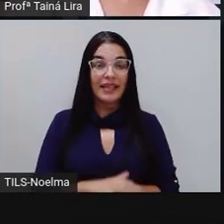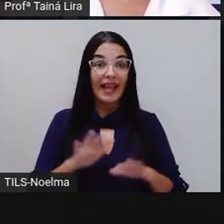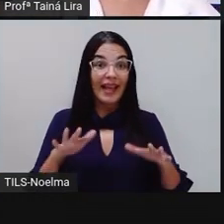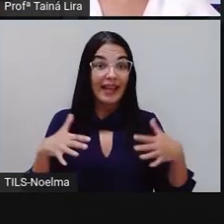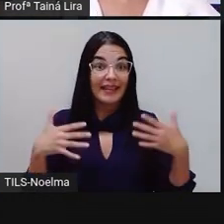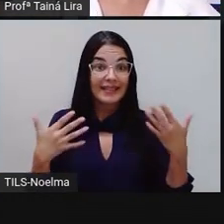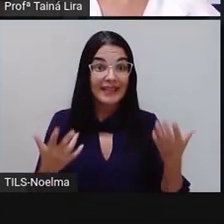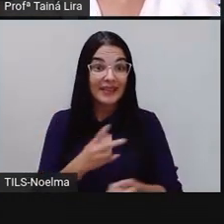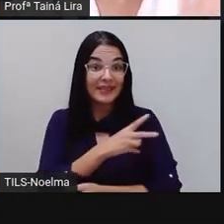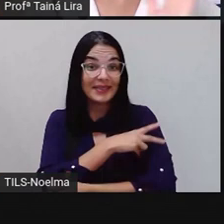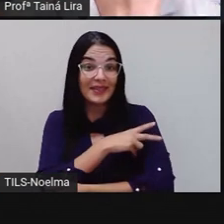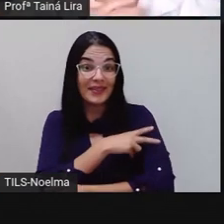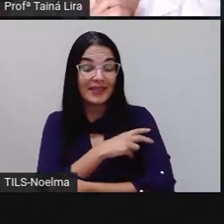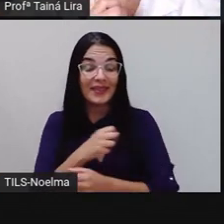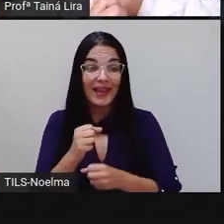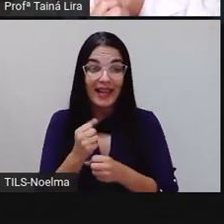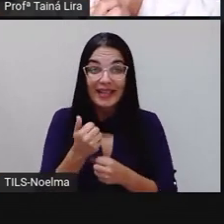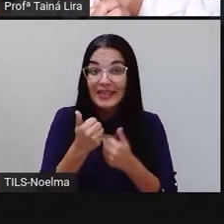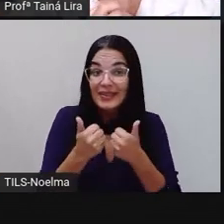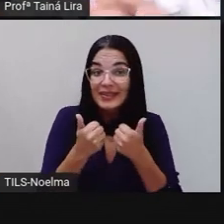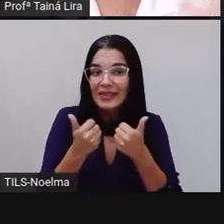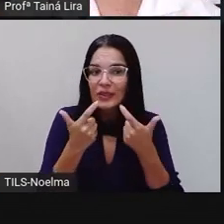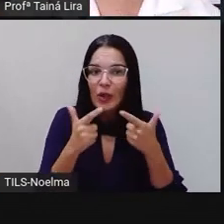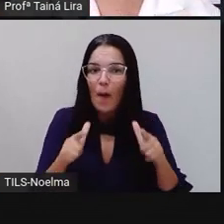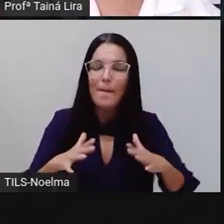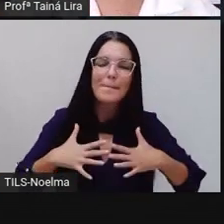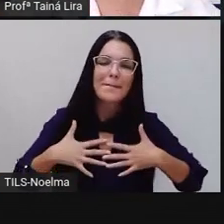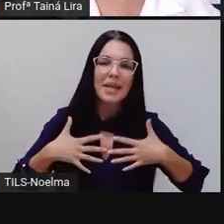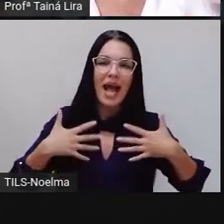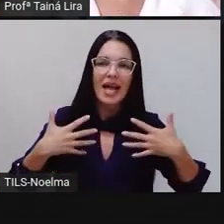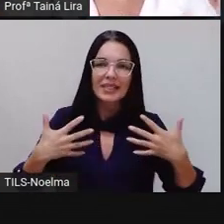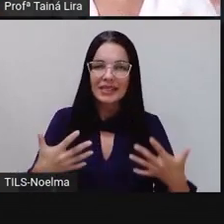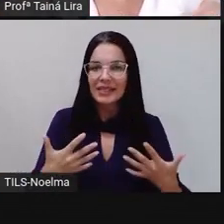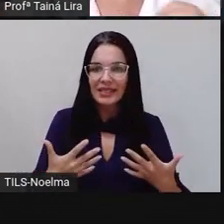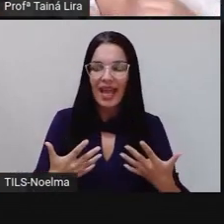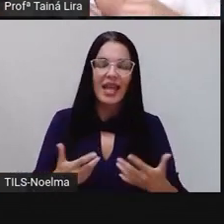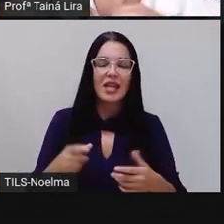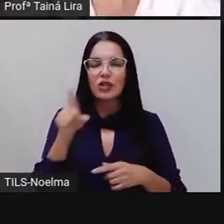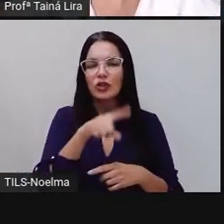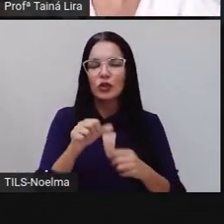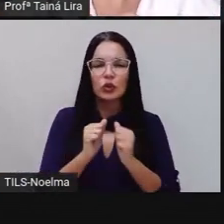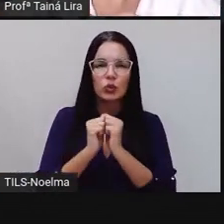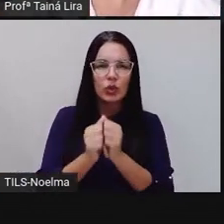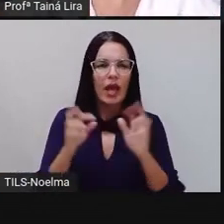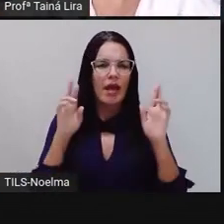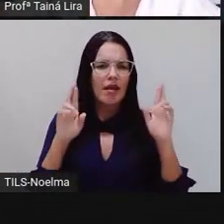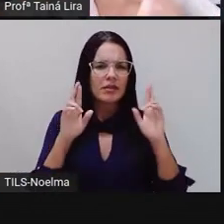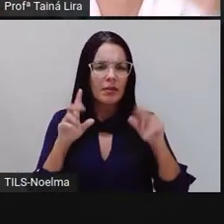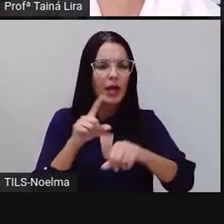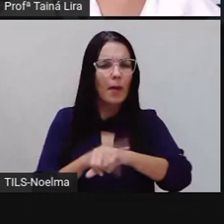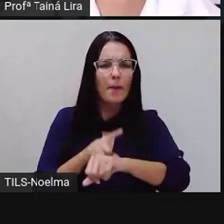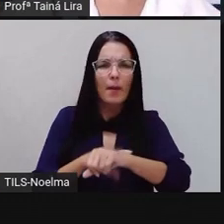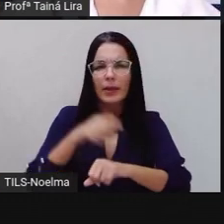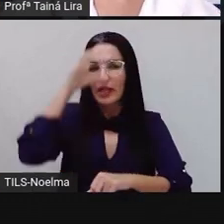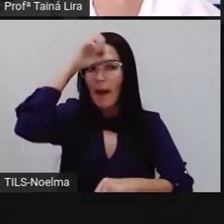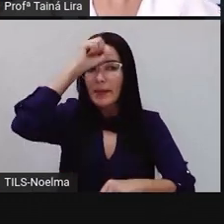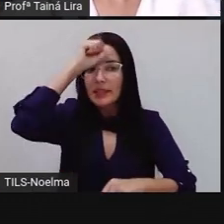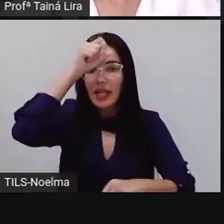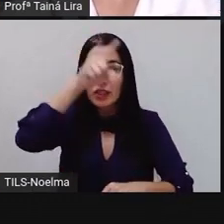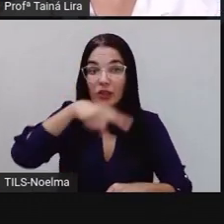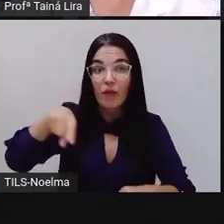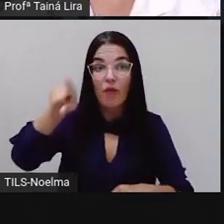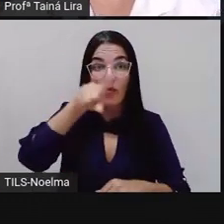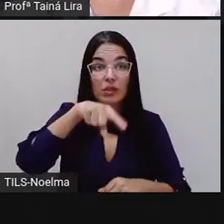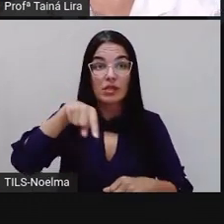Então, segundo ano, mais uma vez, foi um prazer estar aqui com vocês. Espero que tenha sido aí um momento de muita aprendizagem,